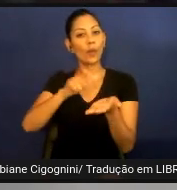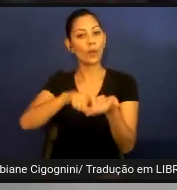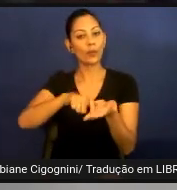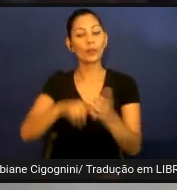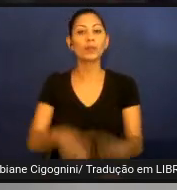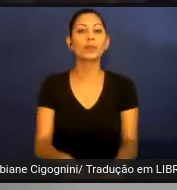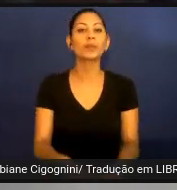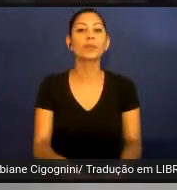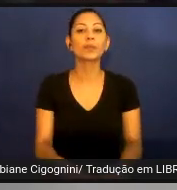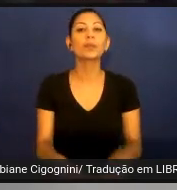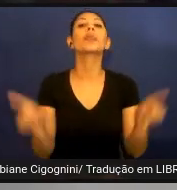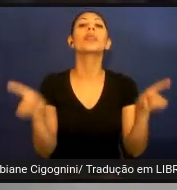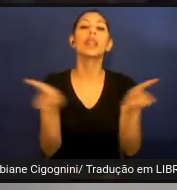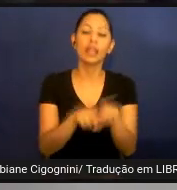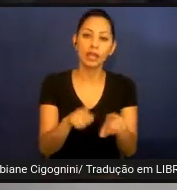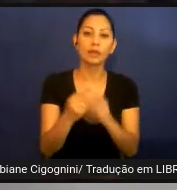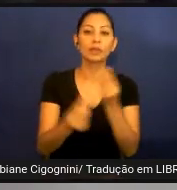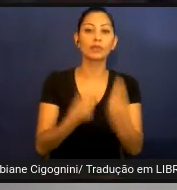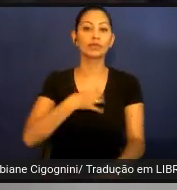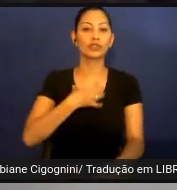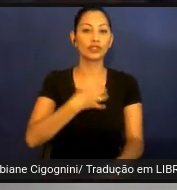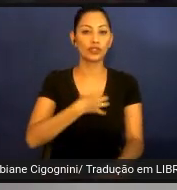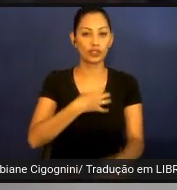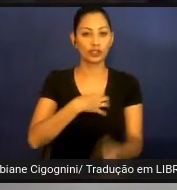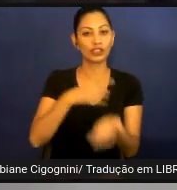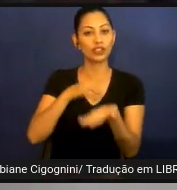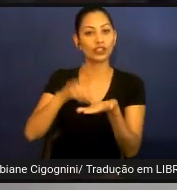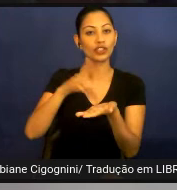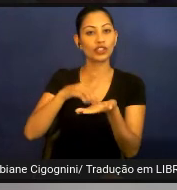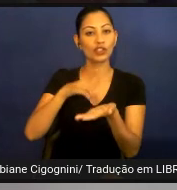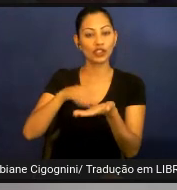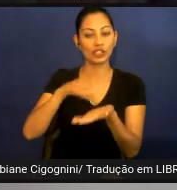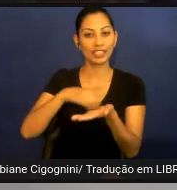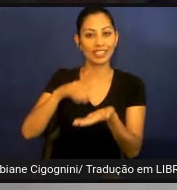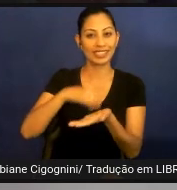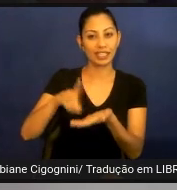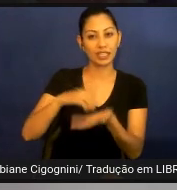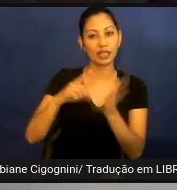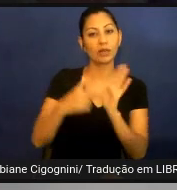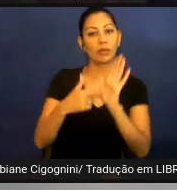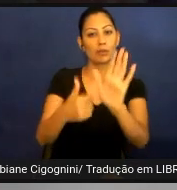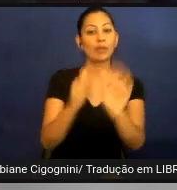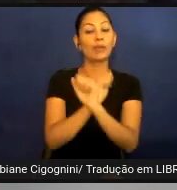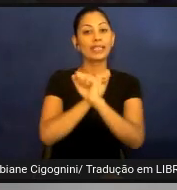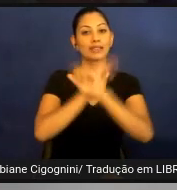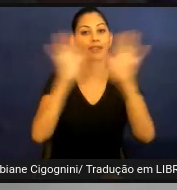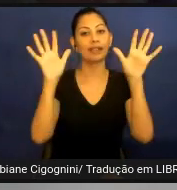dicionário também ele é mais é melhor mostrado digamos assim.